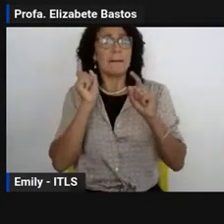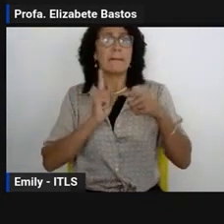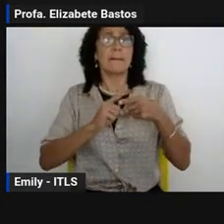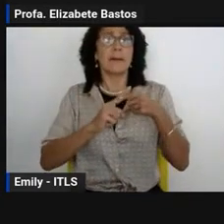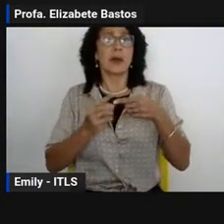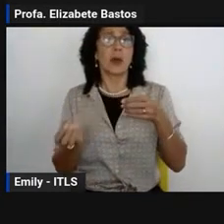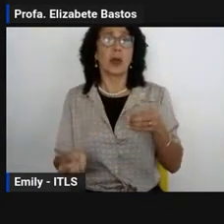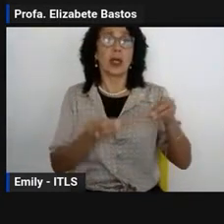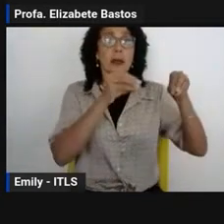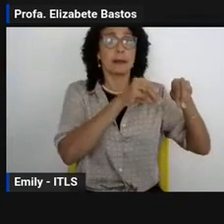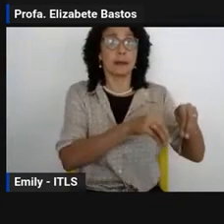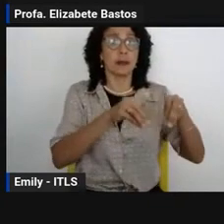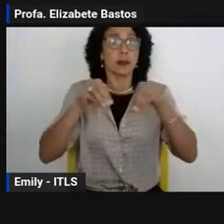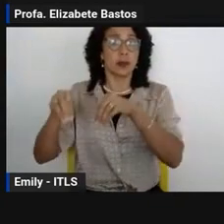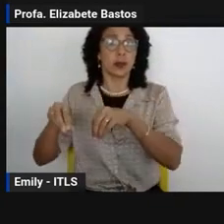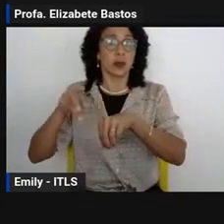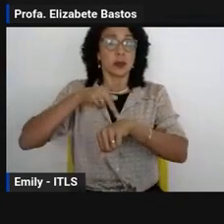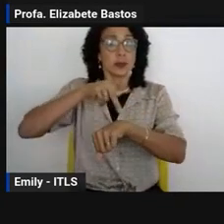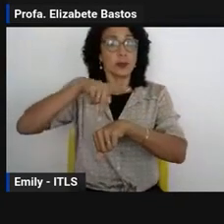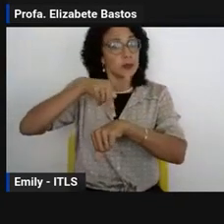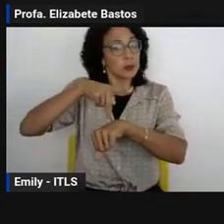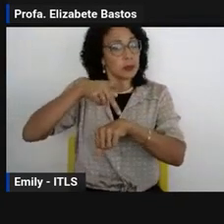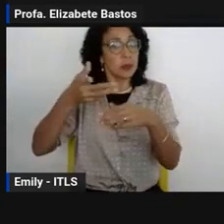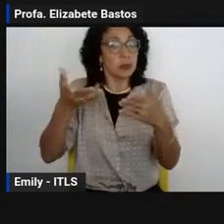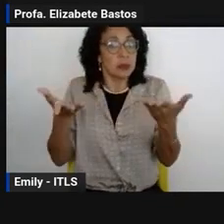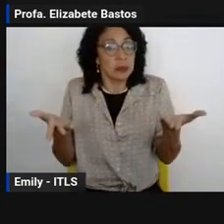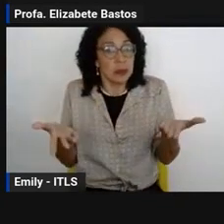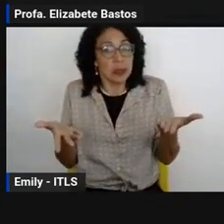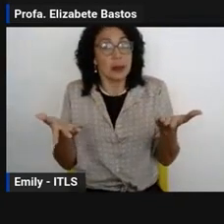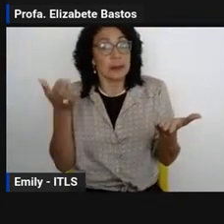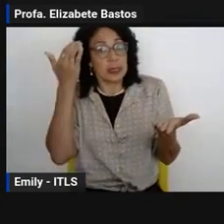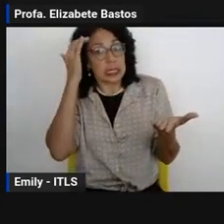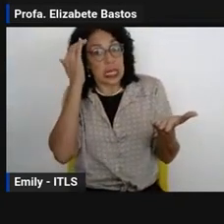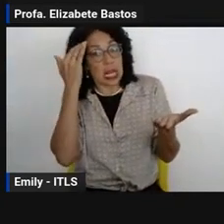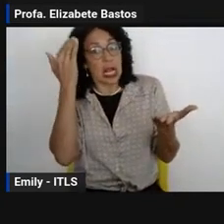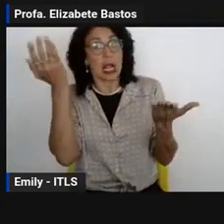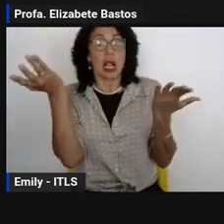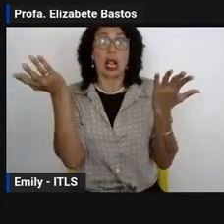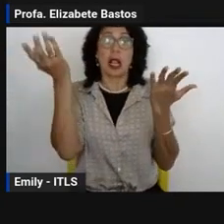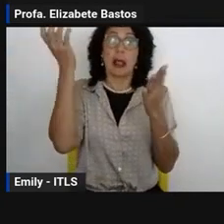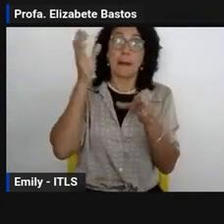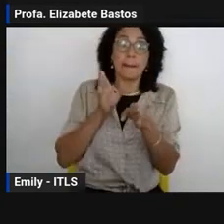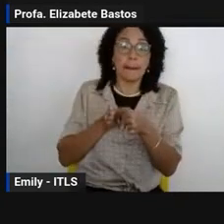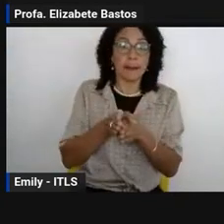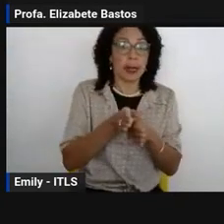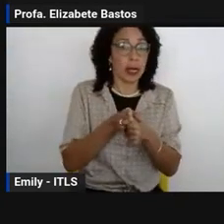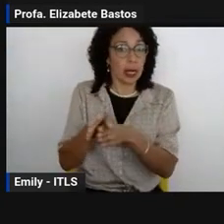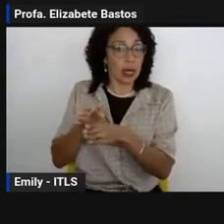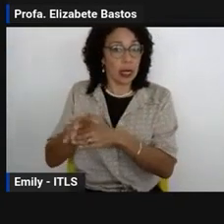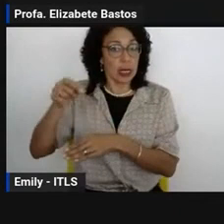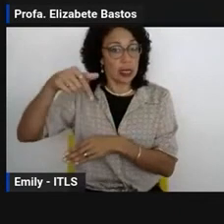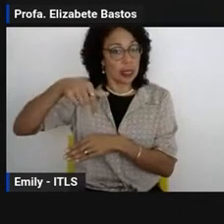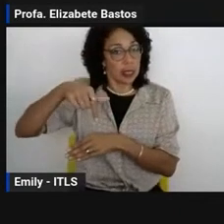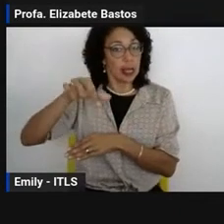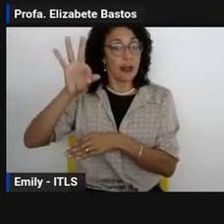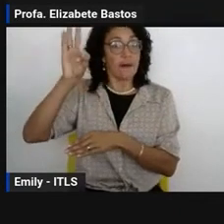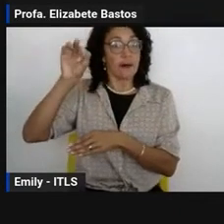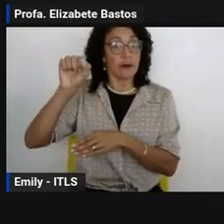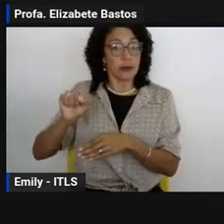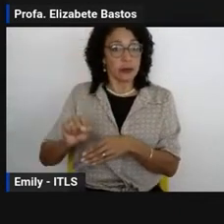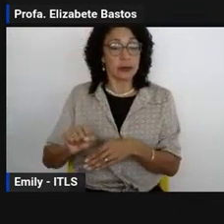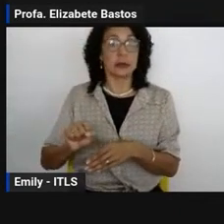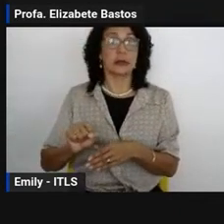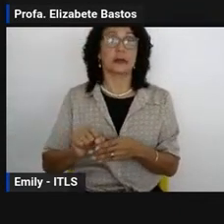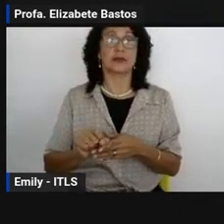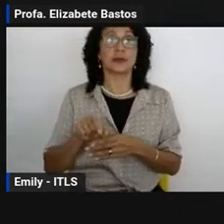planejamentos dentro dessa perspectiva de interlocução entre os países e Feira de Santana sendo um dos pontos